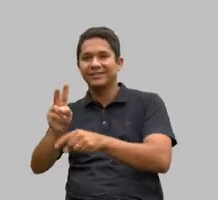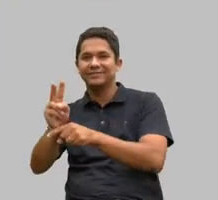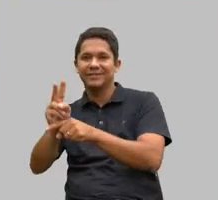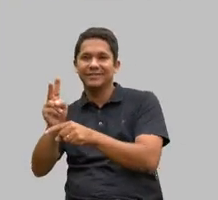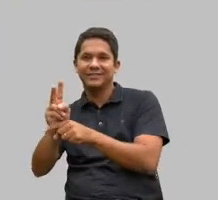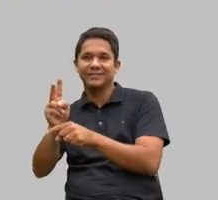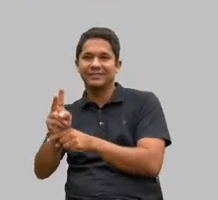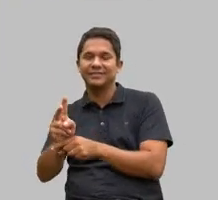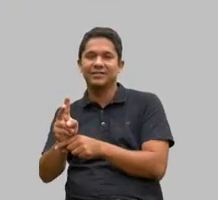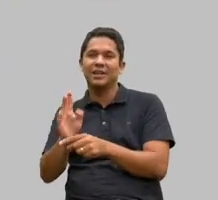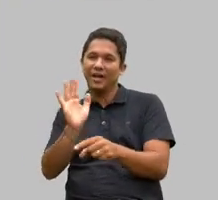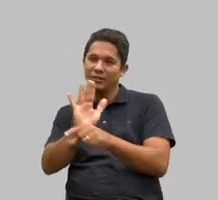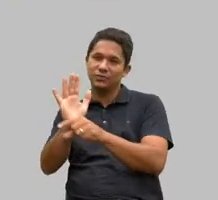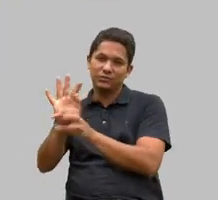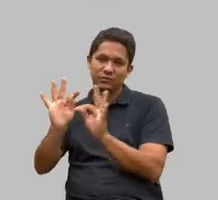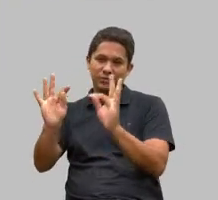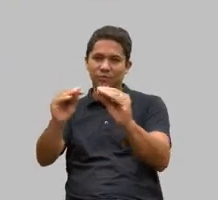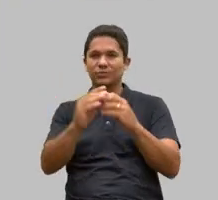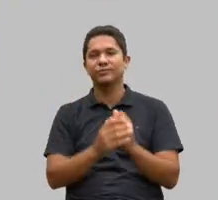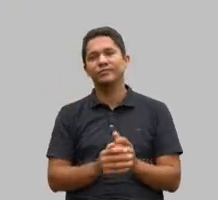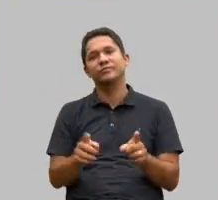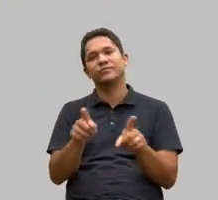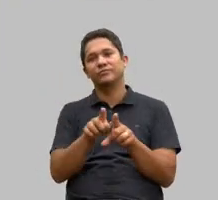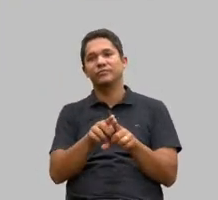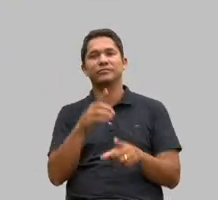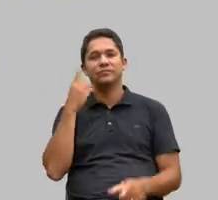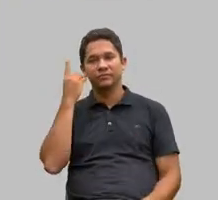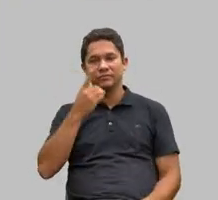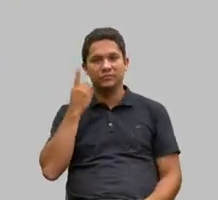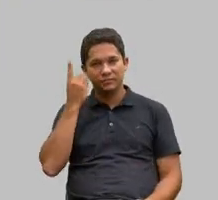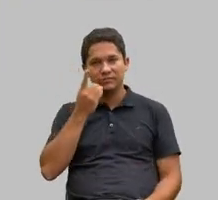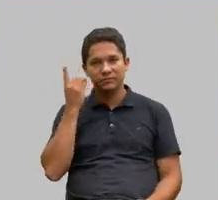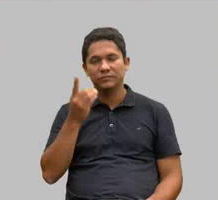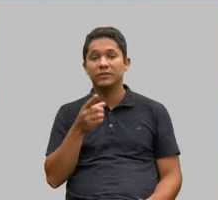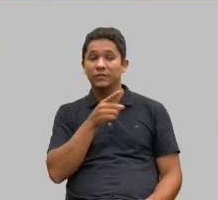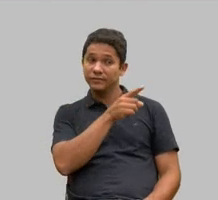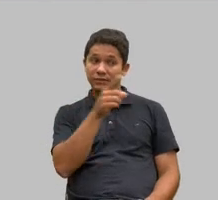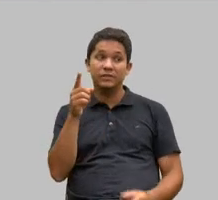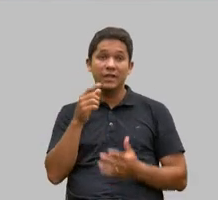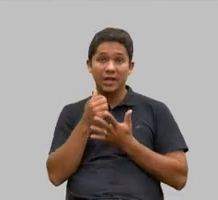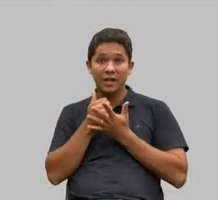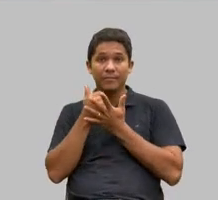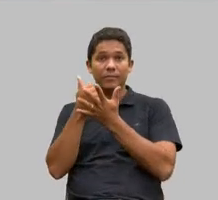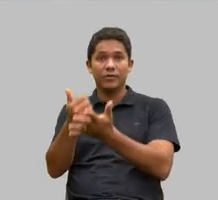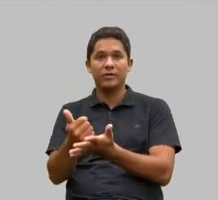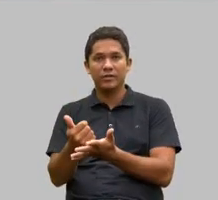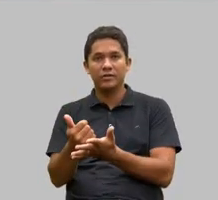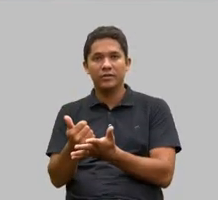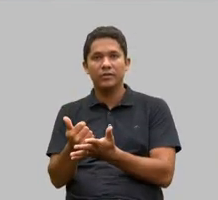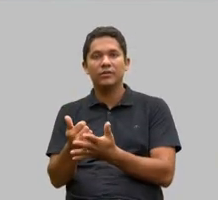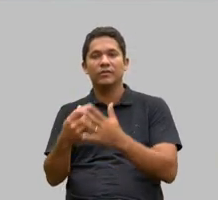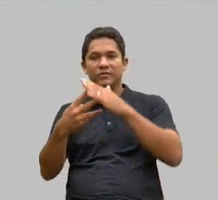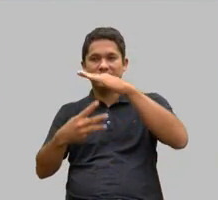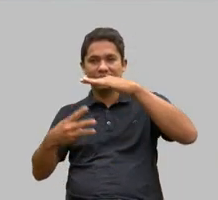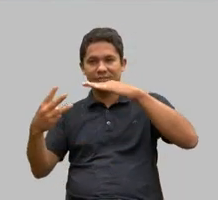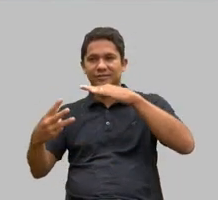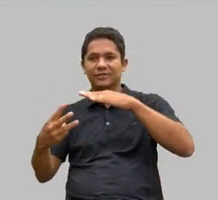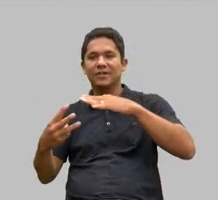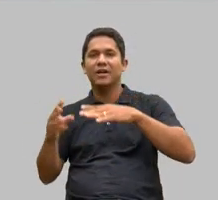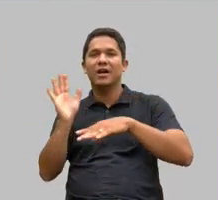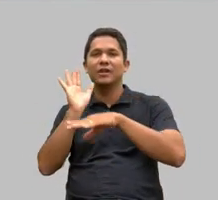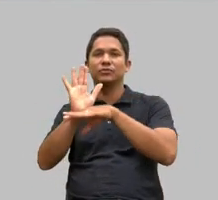mundo todo. E aos deputados eu digo que ao apoiar o terceiro setor vocês estão investindo no futuro do Brasil.